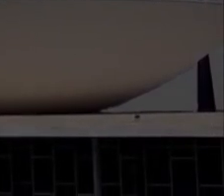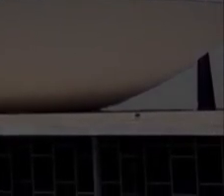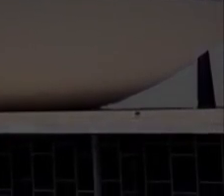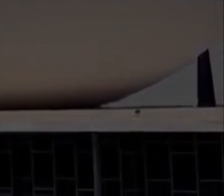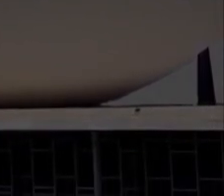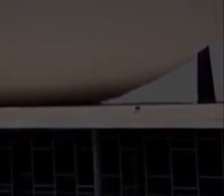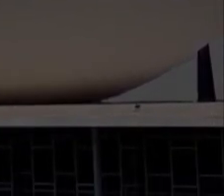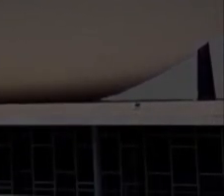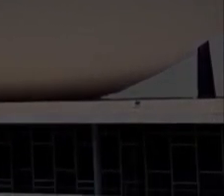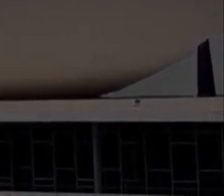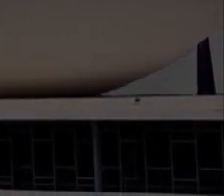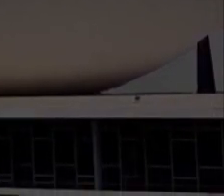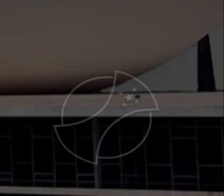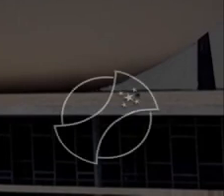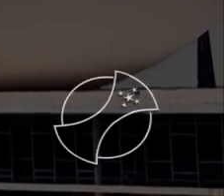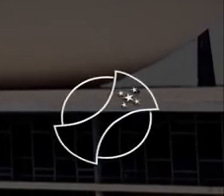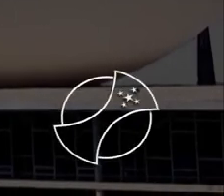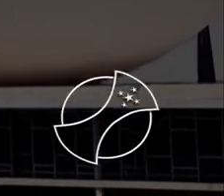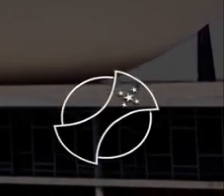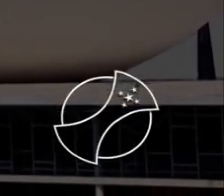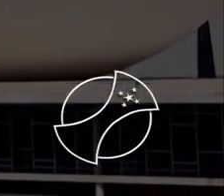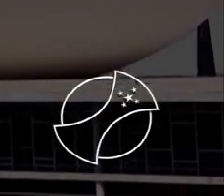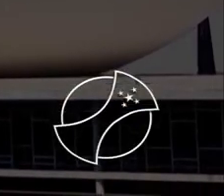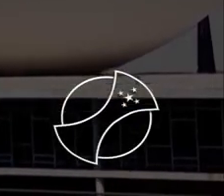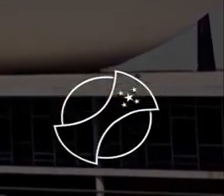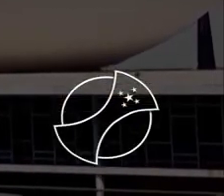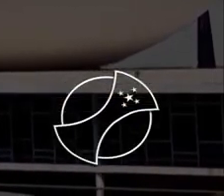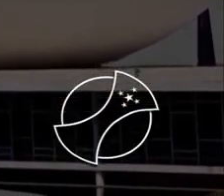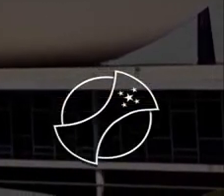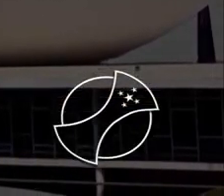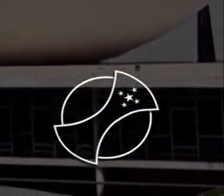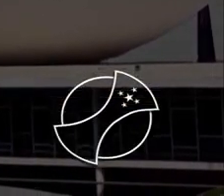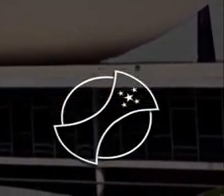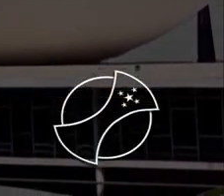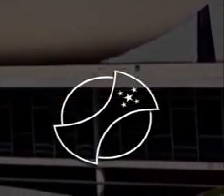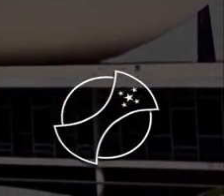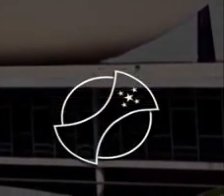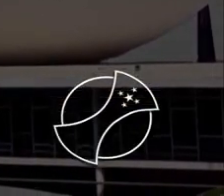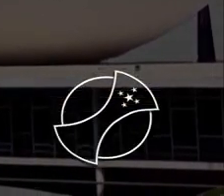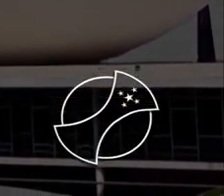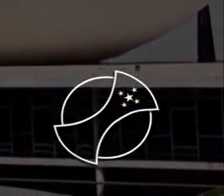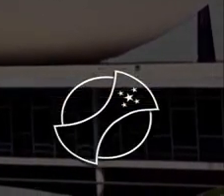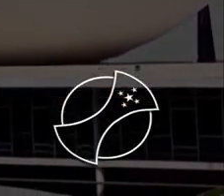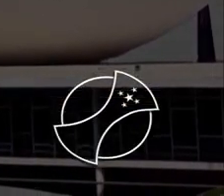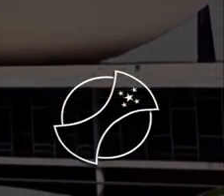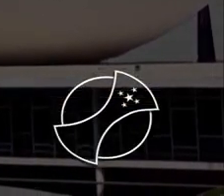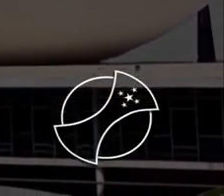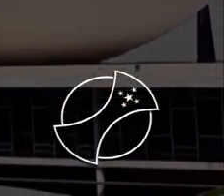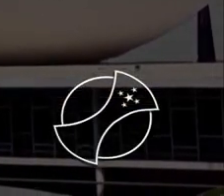Música Música Música